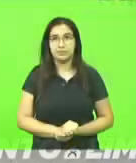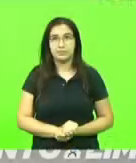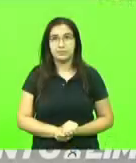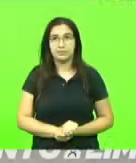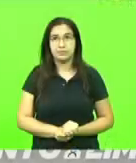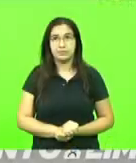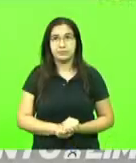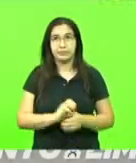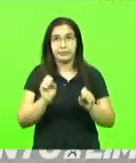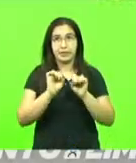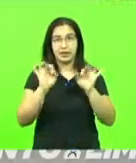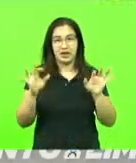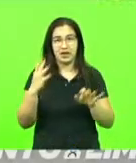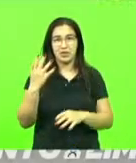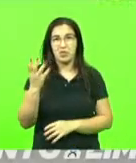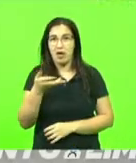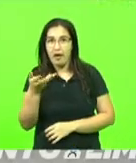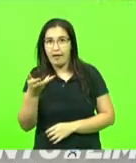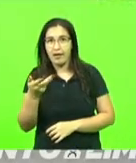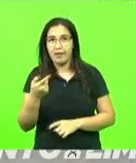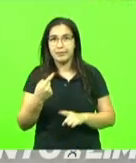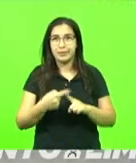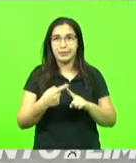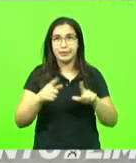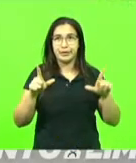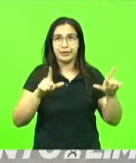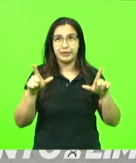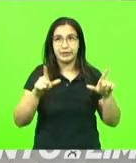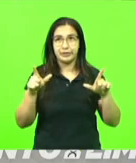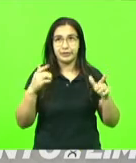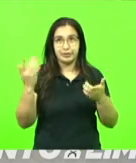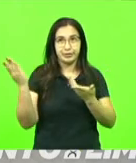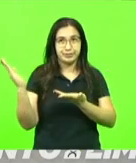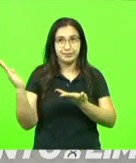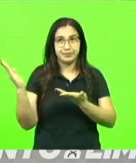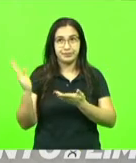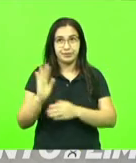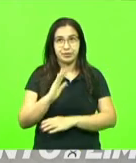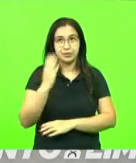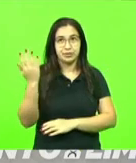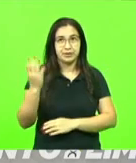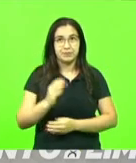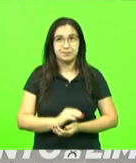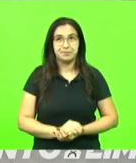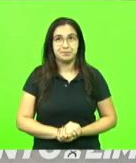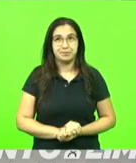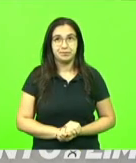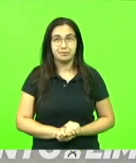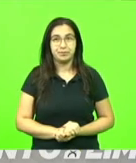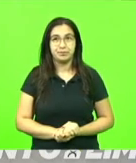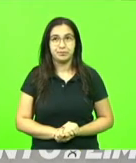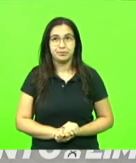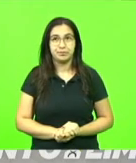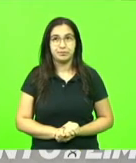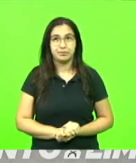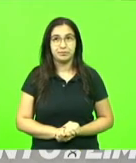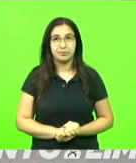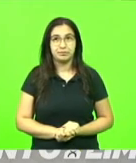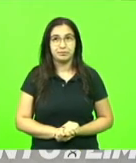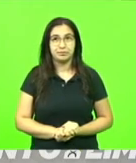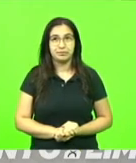Obviamente que aceleramos um pouquinho para não ficar entedioso, ali o sujeito deu um tempo para a cabeça dele, ficou tranquilão, foi ali,